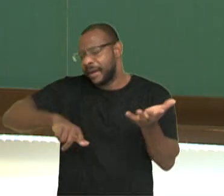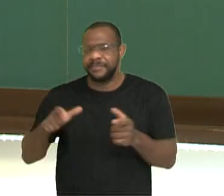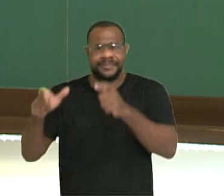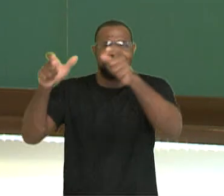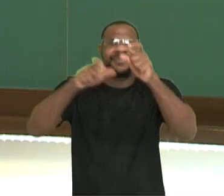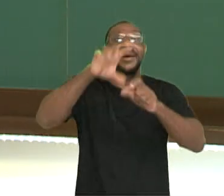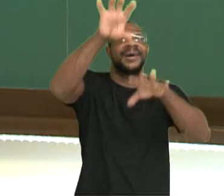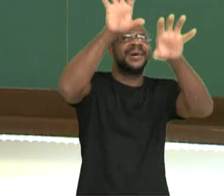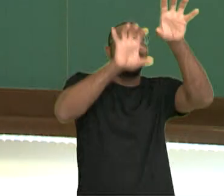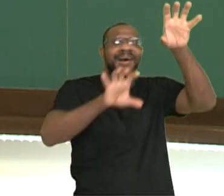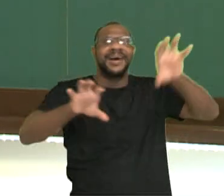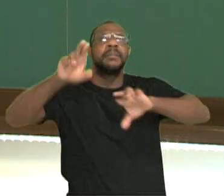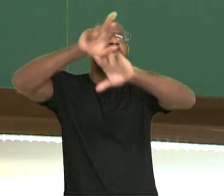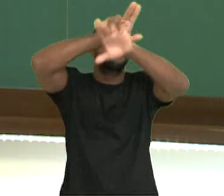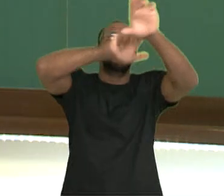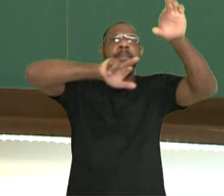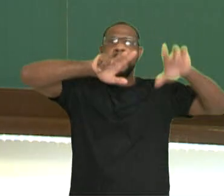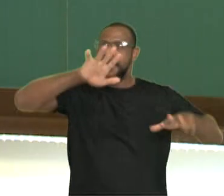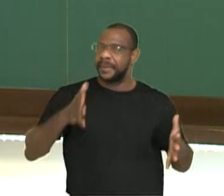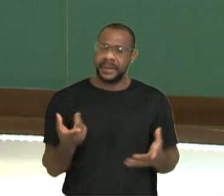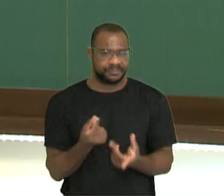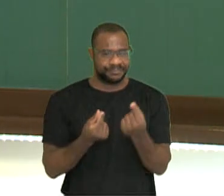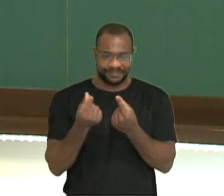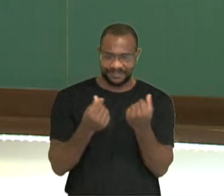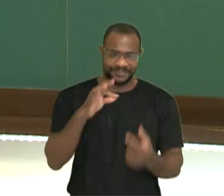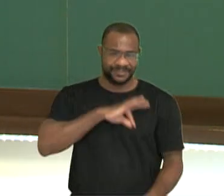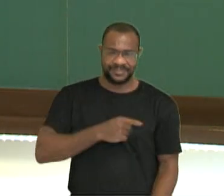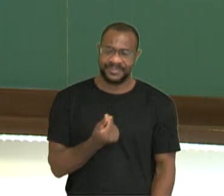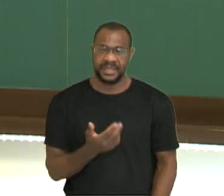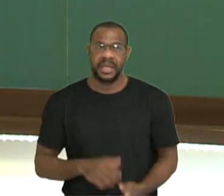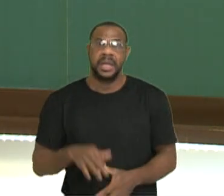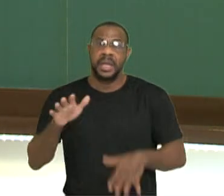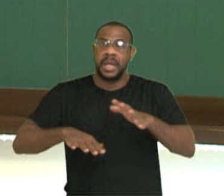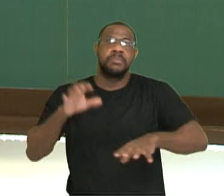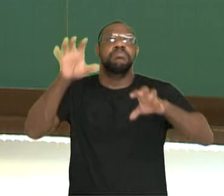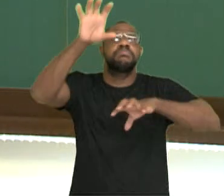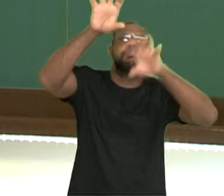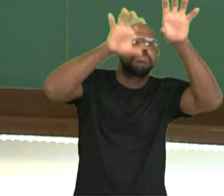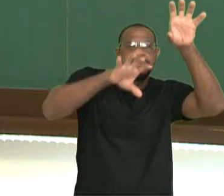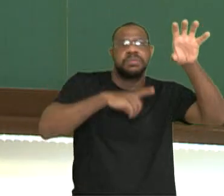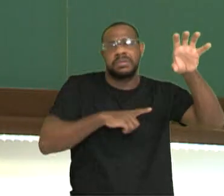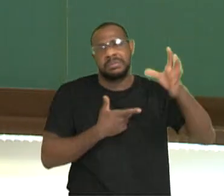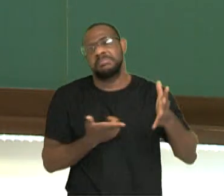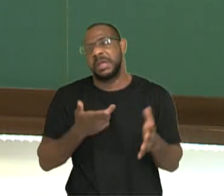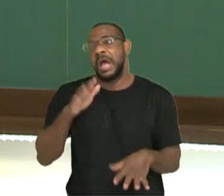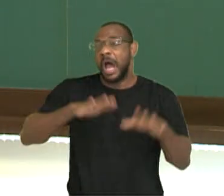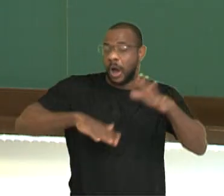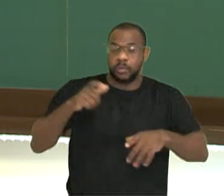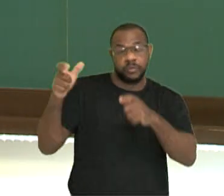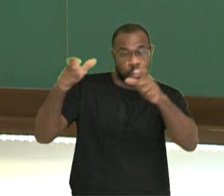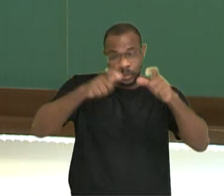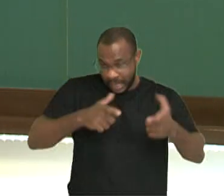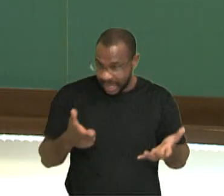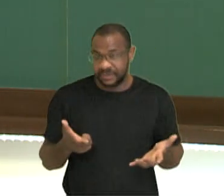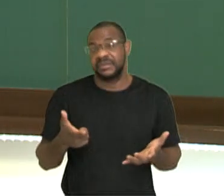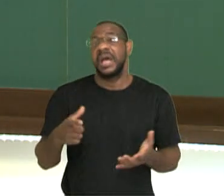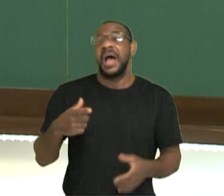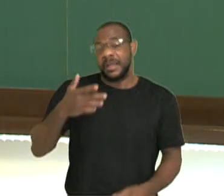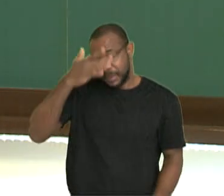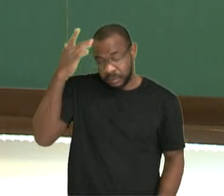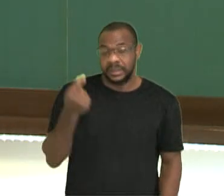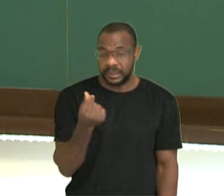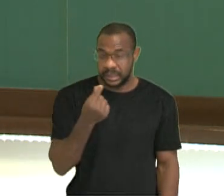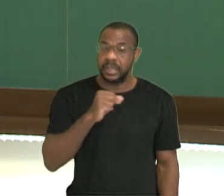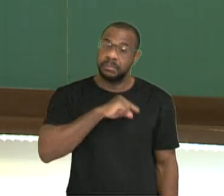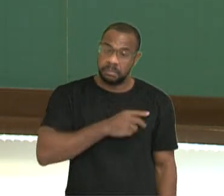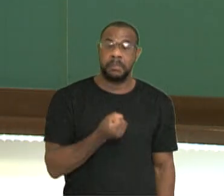para outra relacionada à renda per capita. Algumas regiões a população tem uma renda per capita maior, outras menor. E